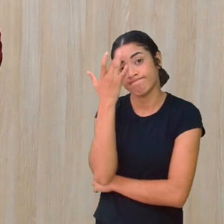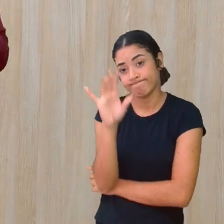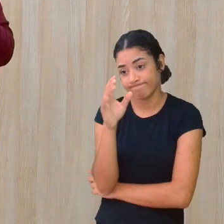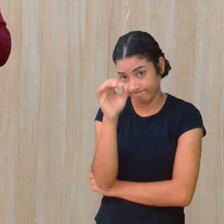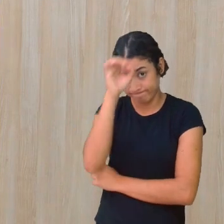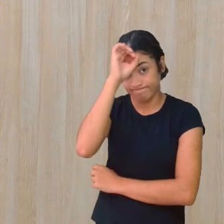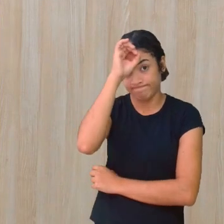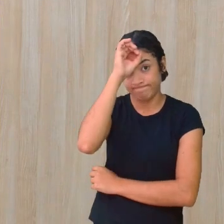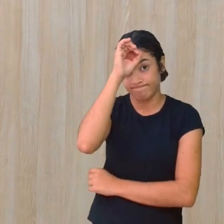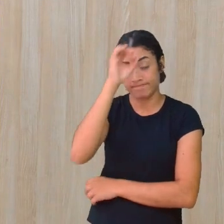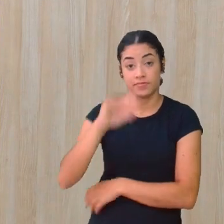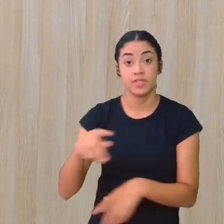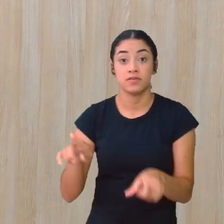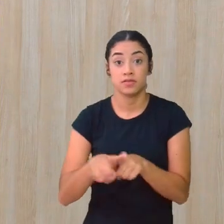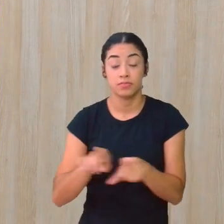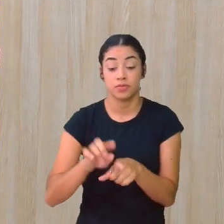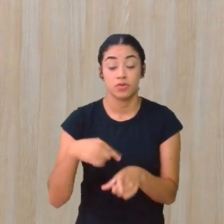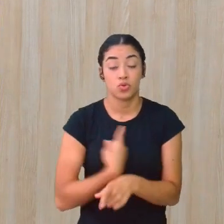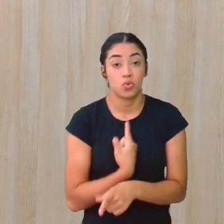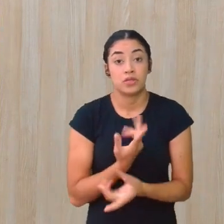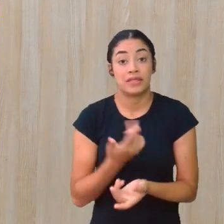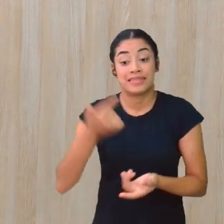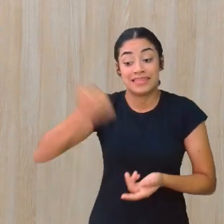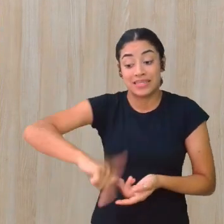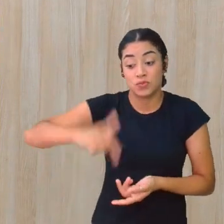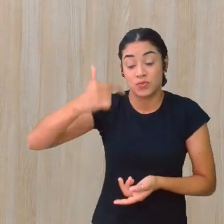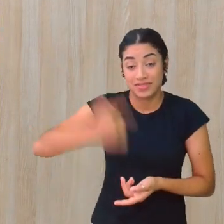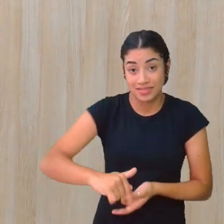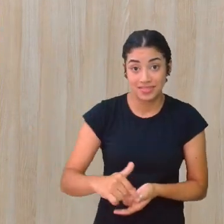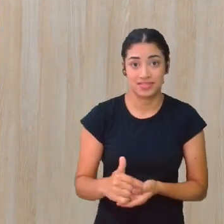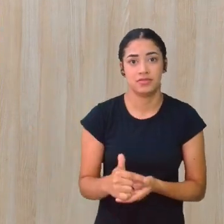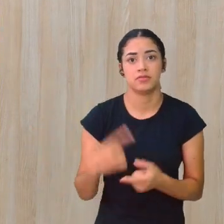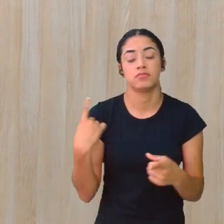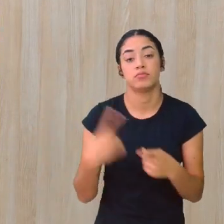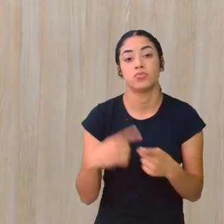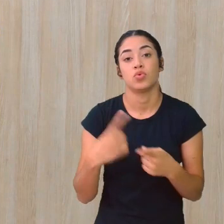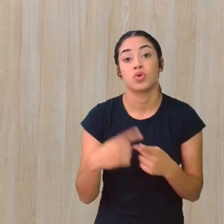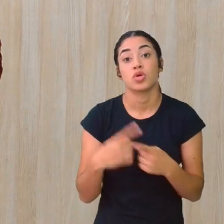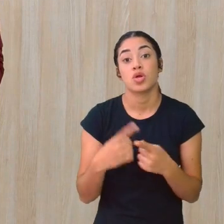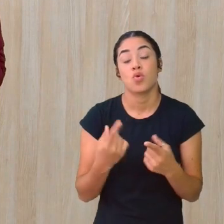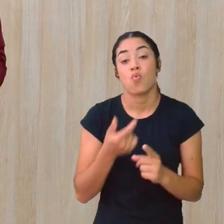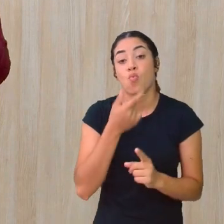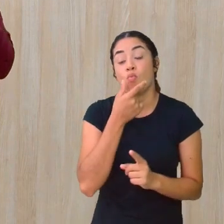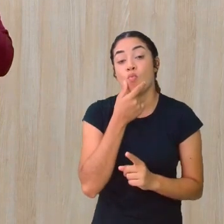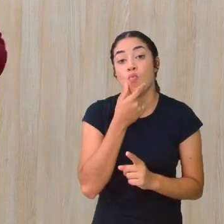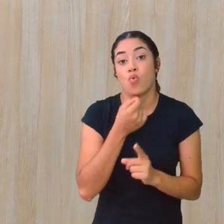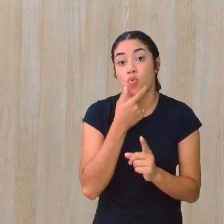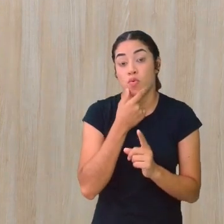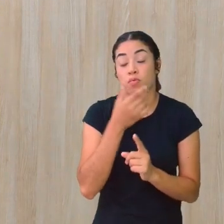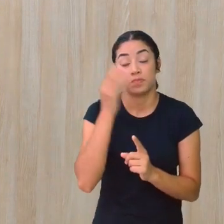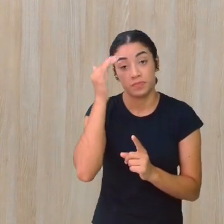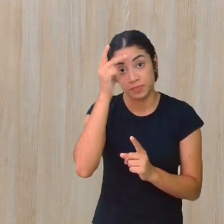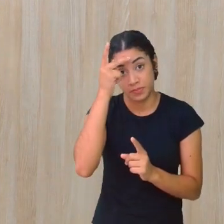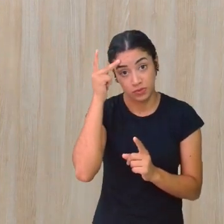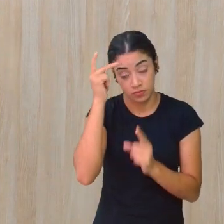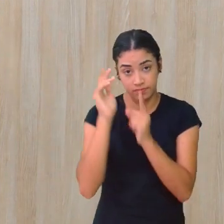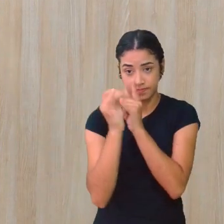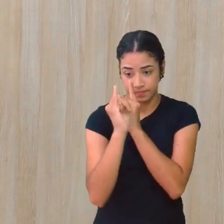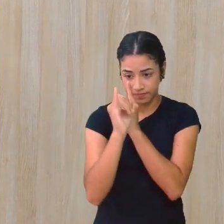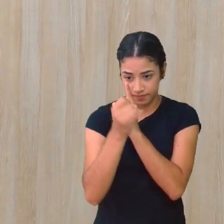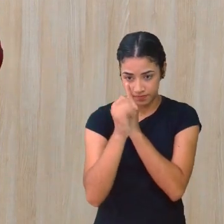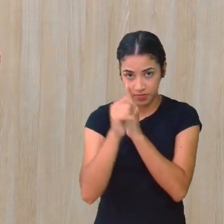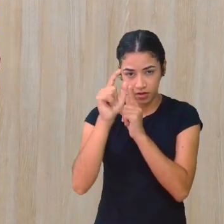coisas E a gente não tem acesso A essas coisas Porque o narrador Ele é observador Ele está contando A história